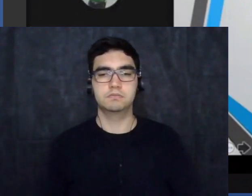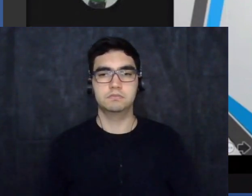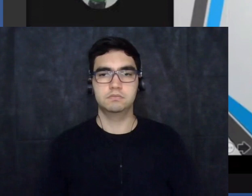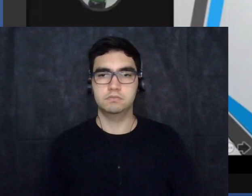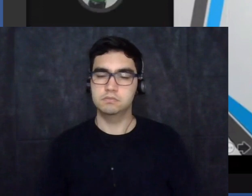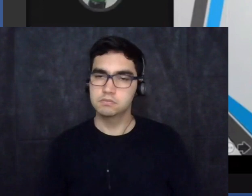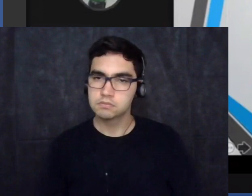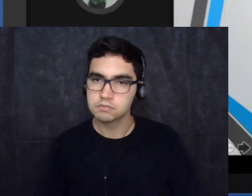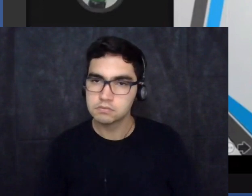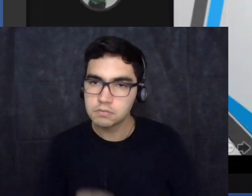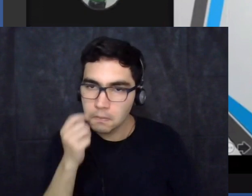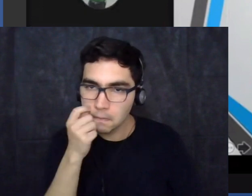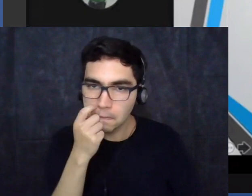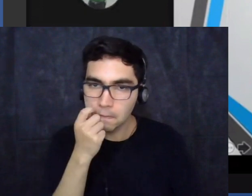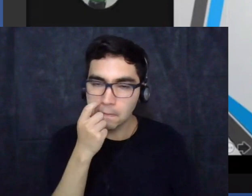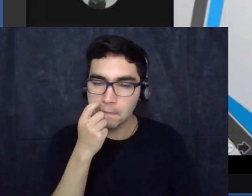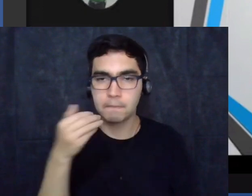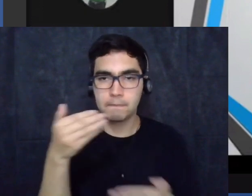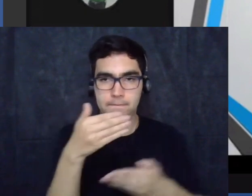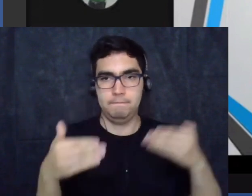Próximo slide.